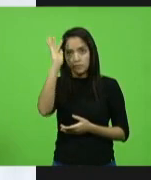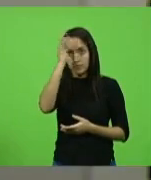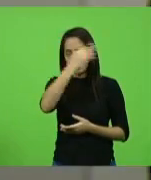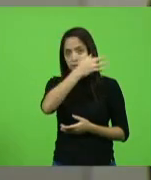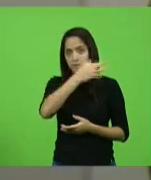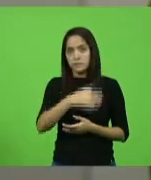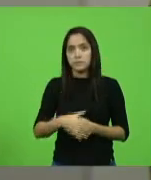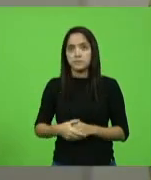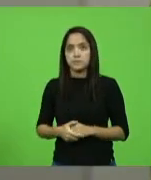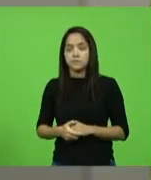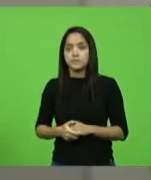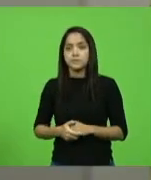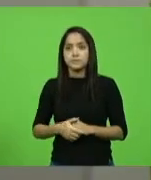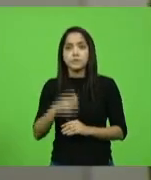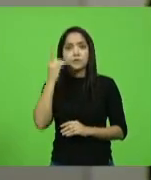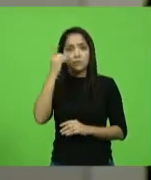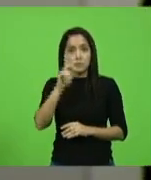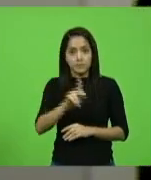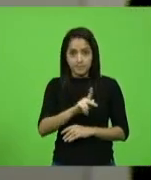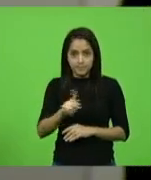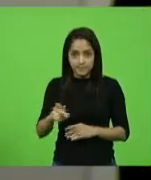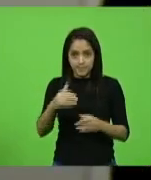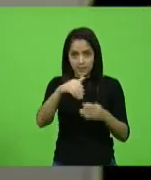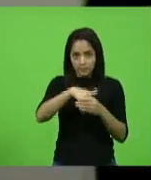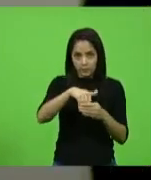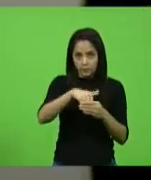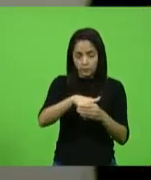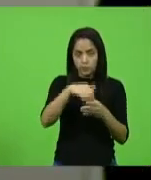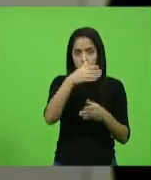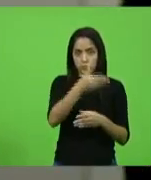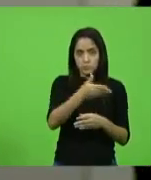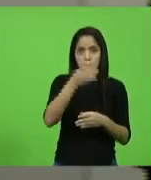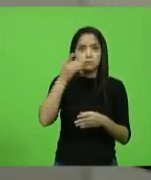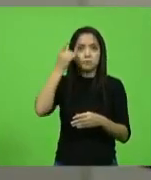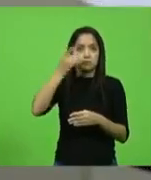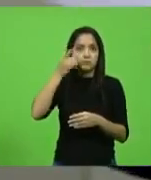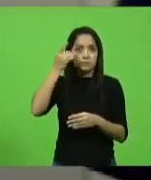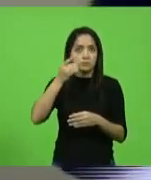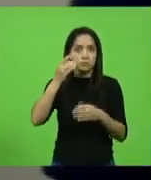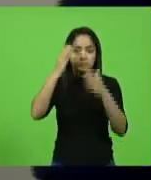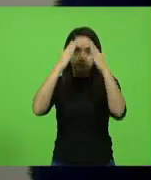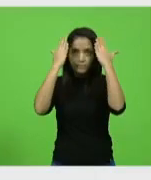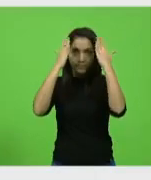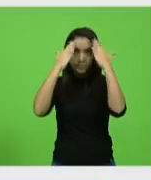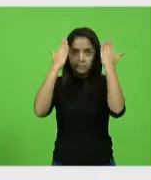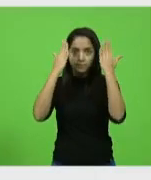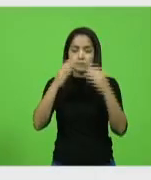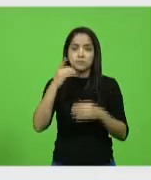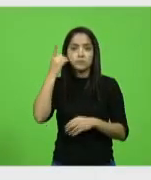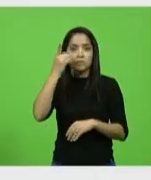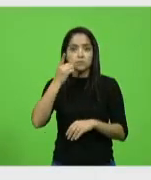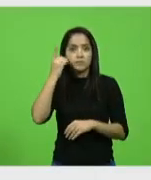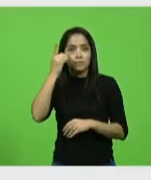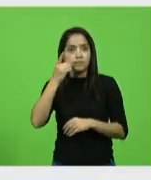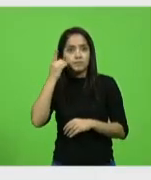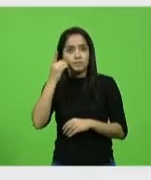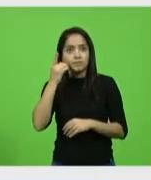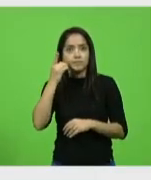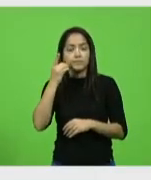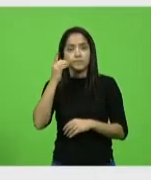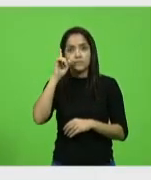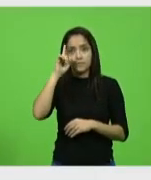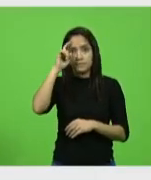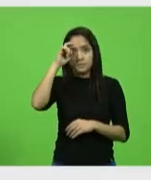O deputado Padre Pedro vota no deputado José Milton Schaefer, no deputado Marcos Vieira,